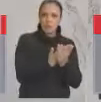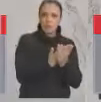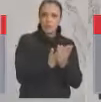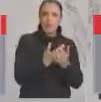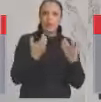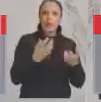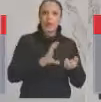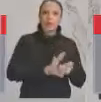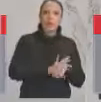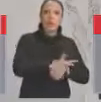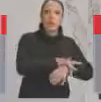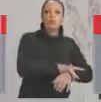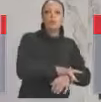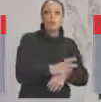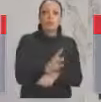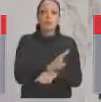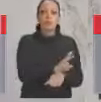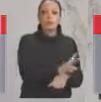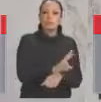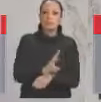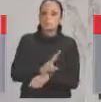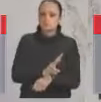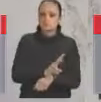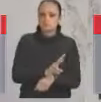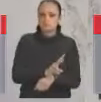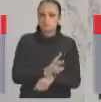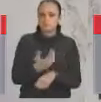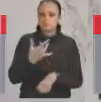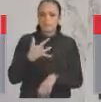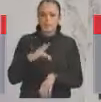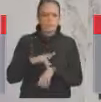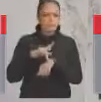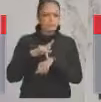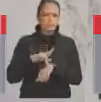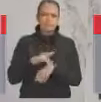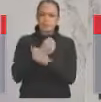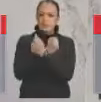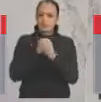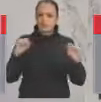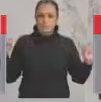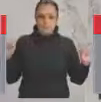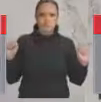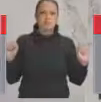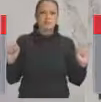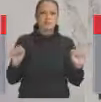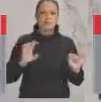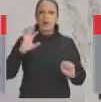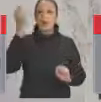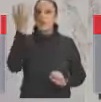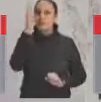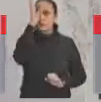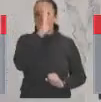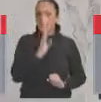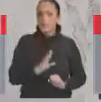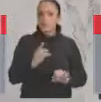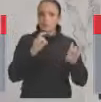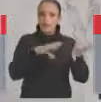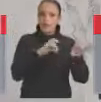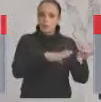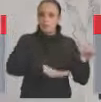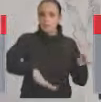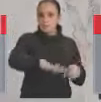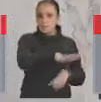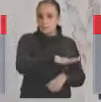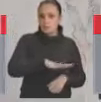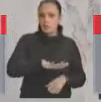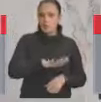ideológico das escolas. É absurdo, seu presidente. Eu estou chocado com o que está acontecendo no Brasil e na educação brasileira. Mas nós